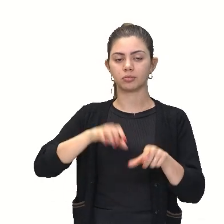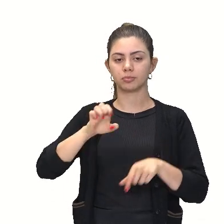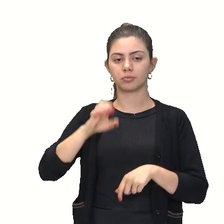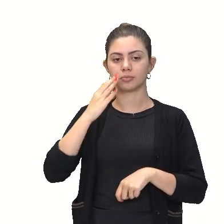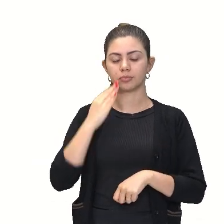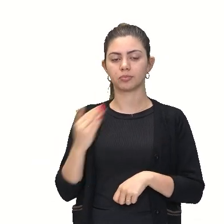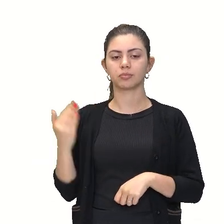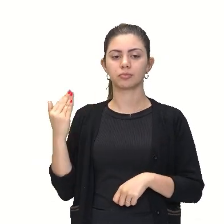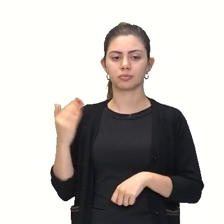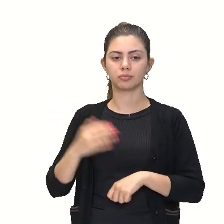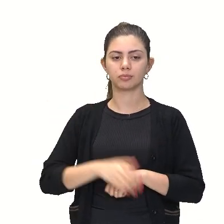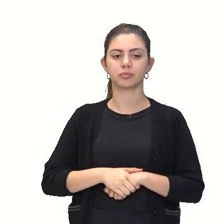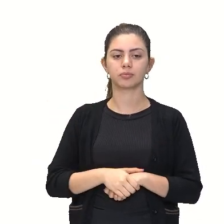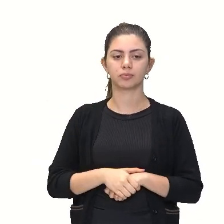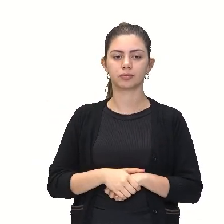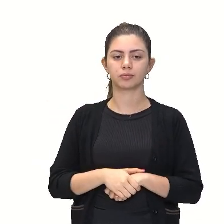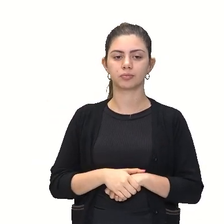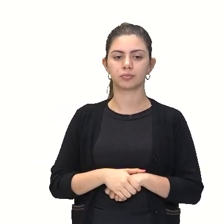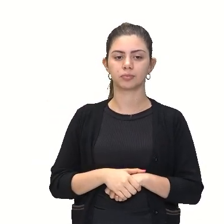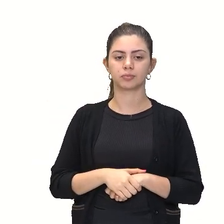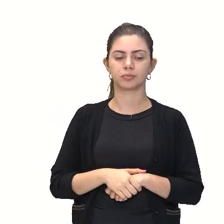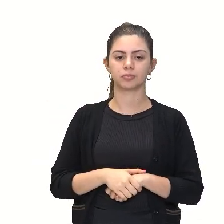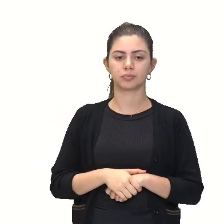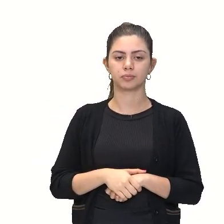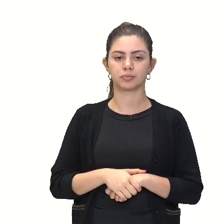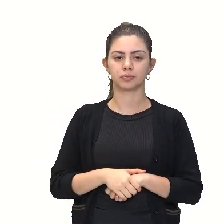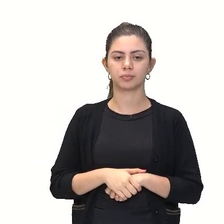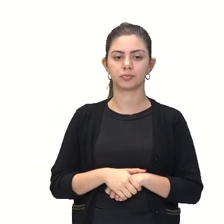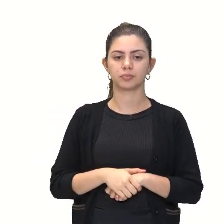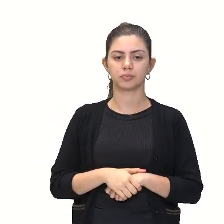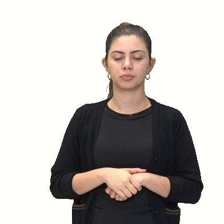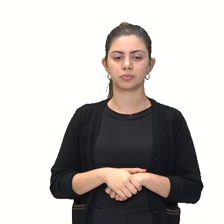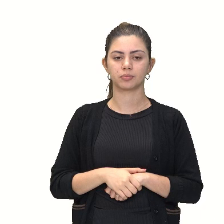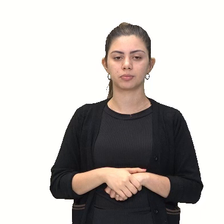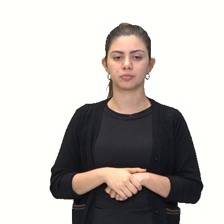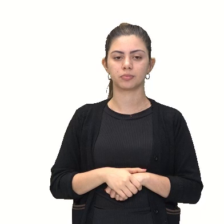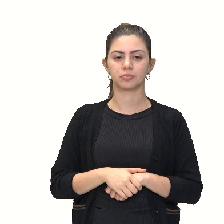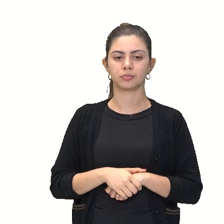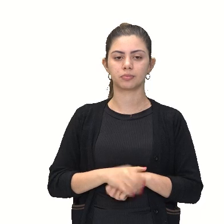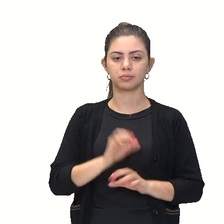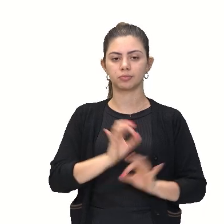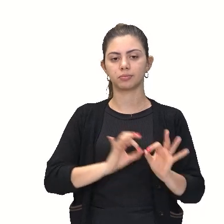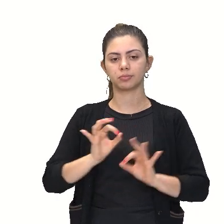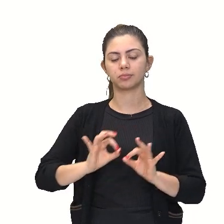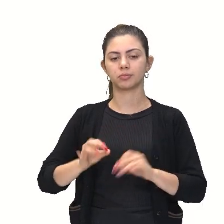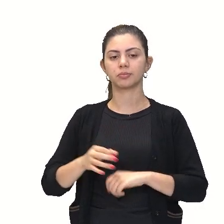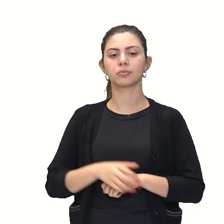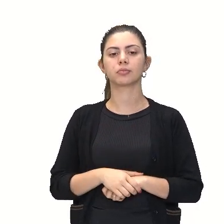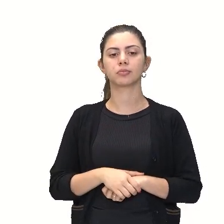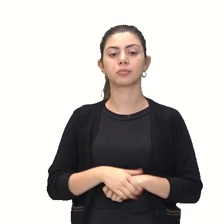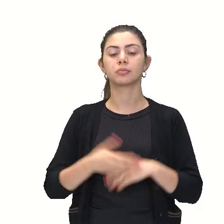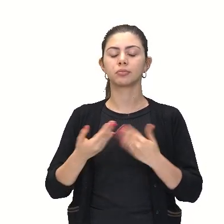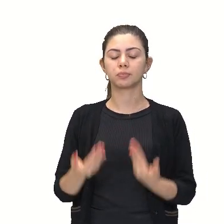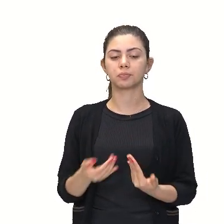colocar aqui assim, olha. A raiz quadrada